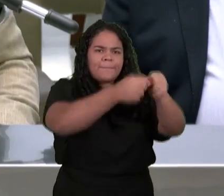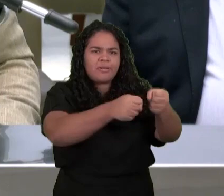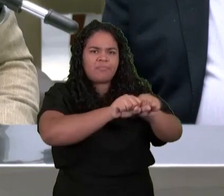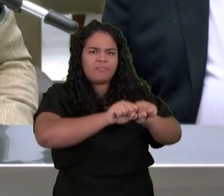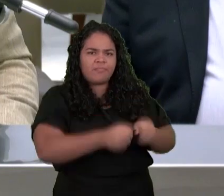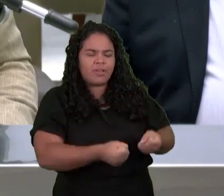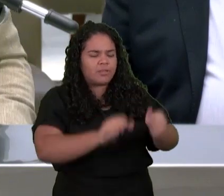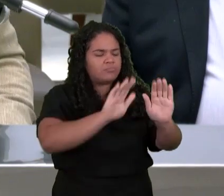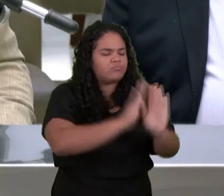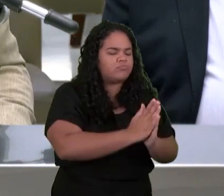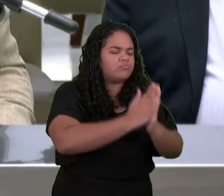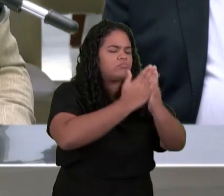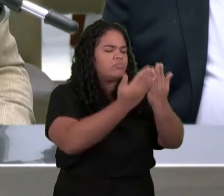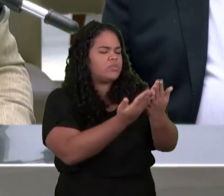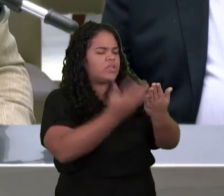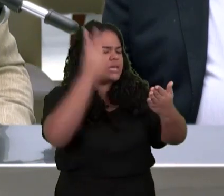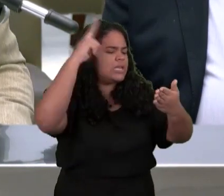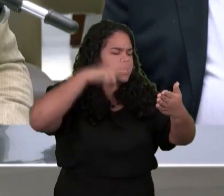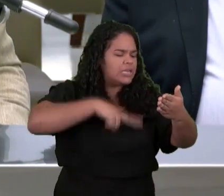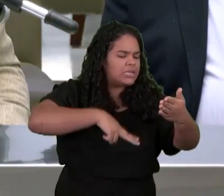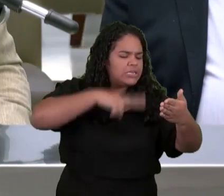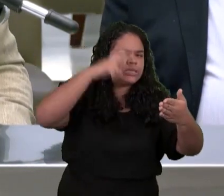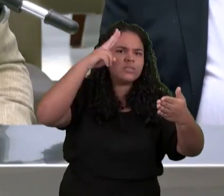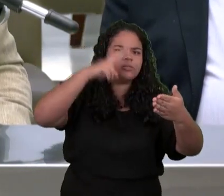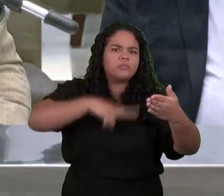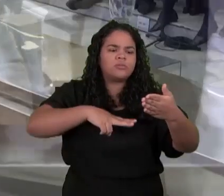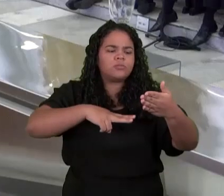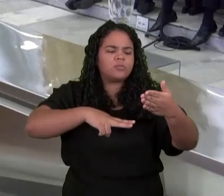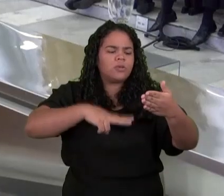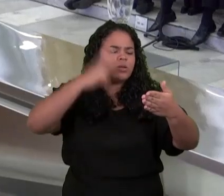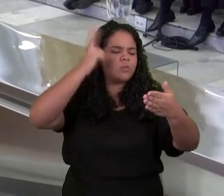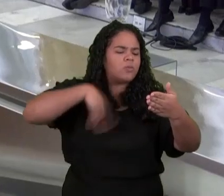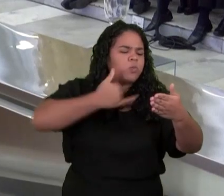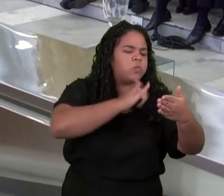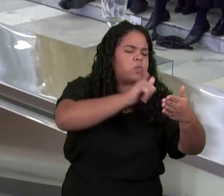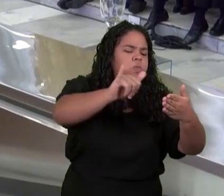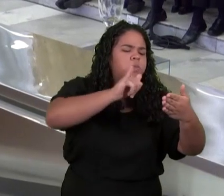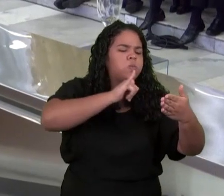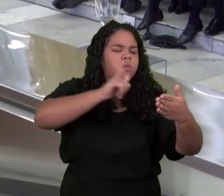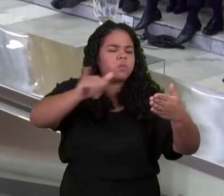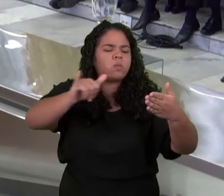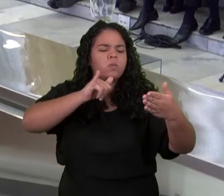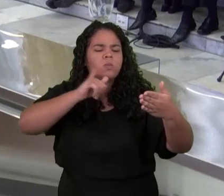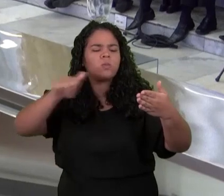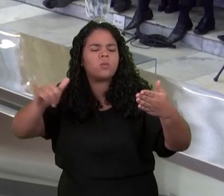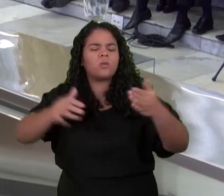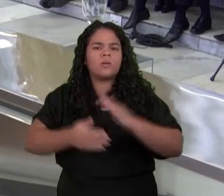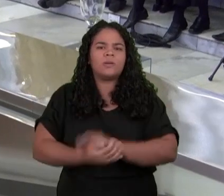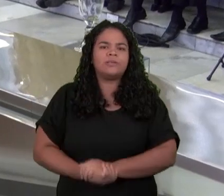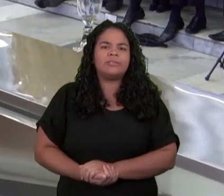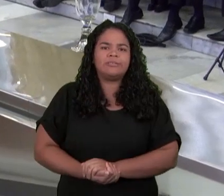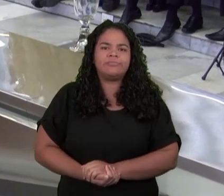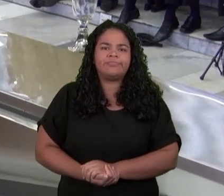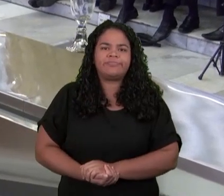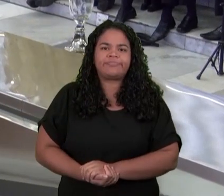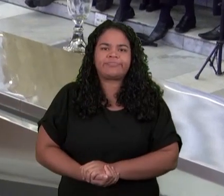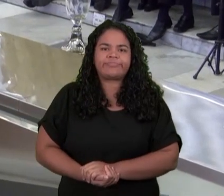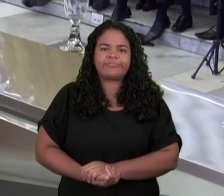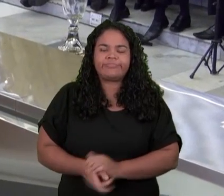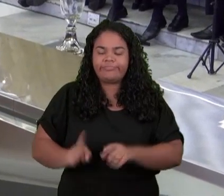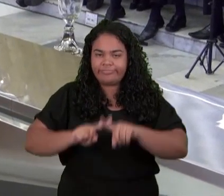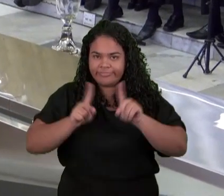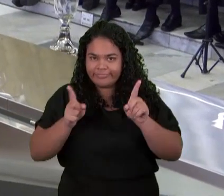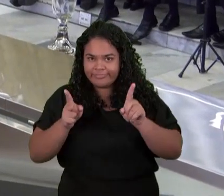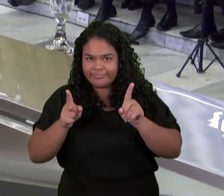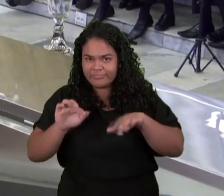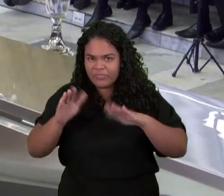mensagem E fazer notória A mensagem De Deus Para os homens Mas quando o anjo Diz Quem é digno De